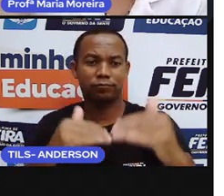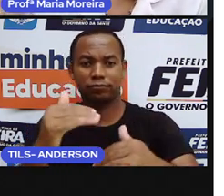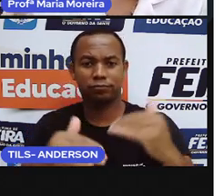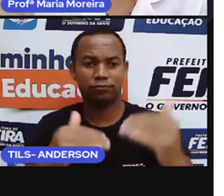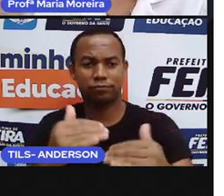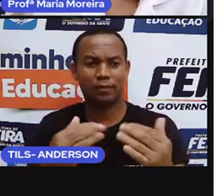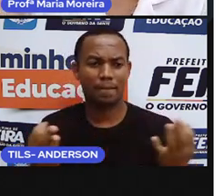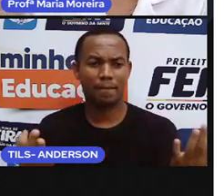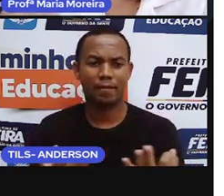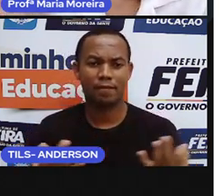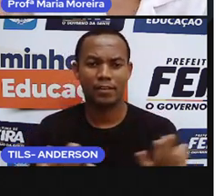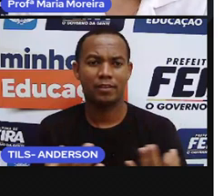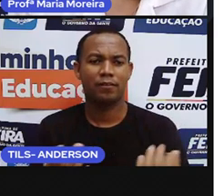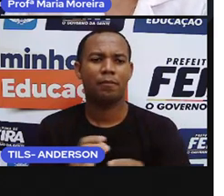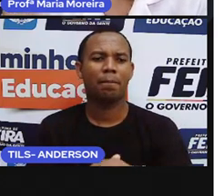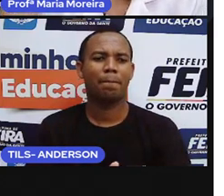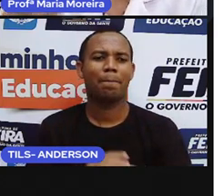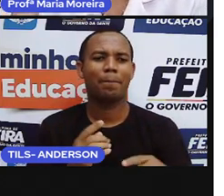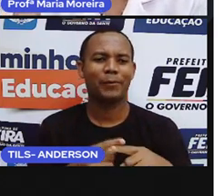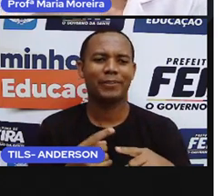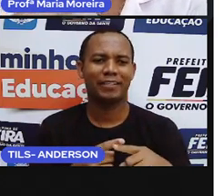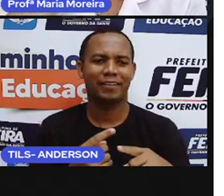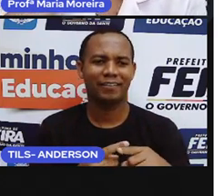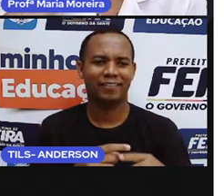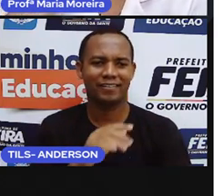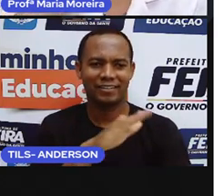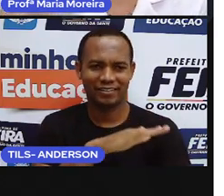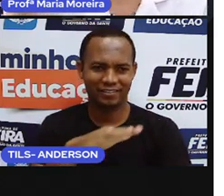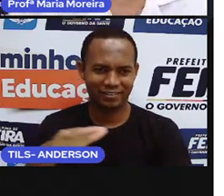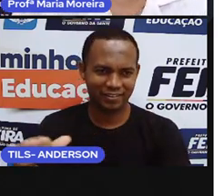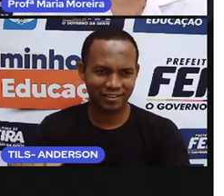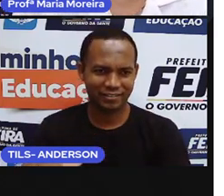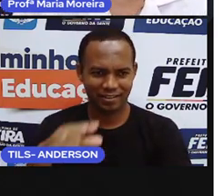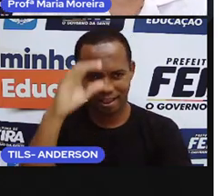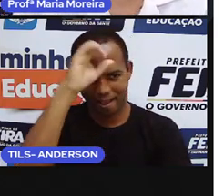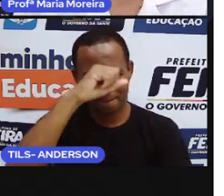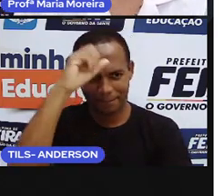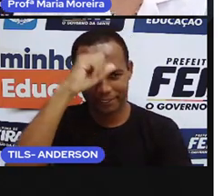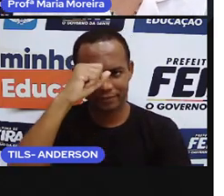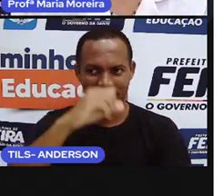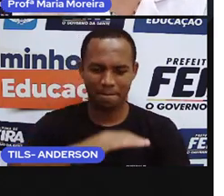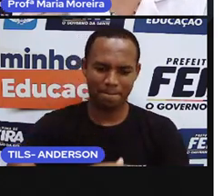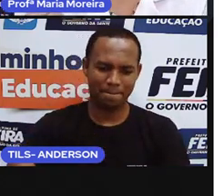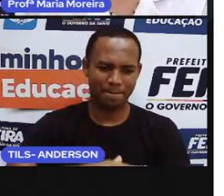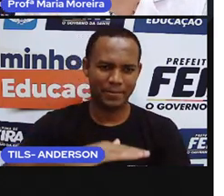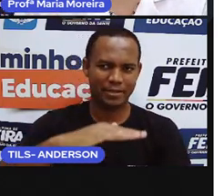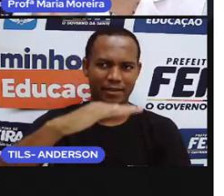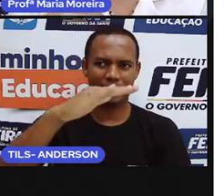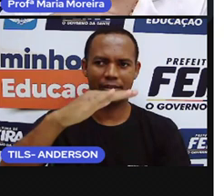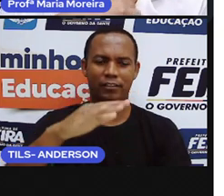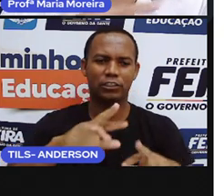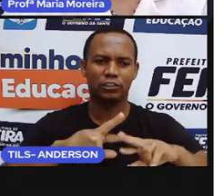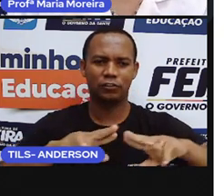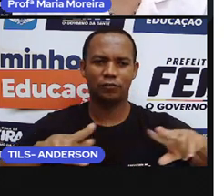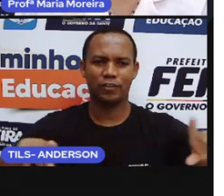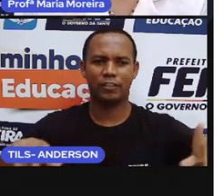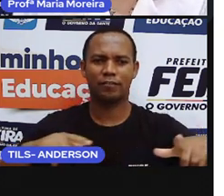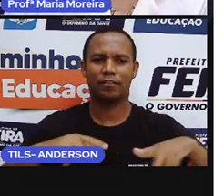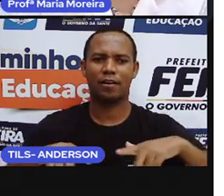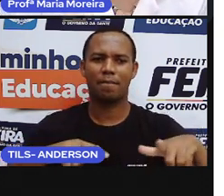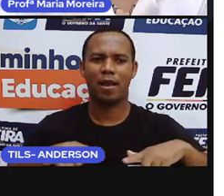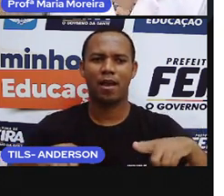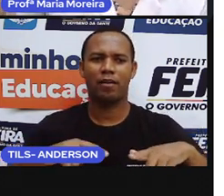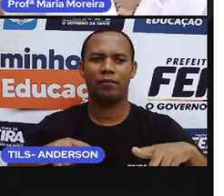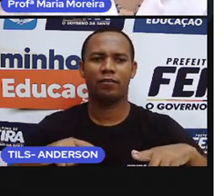Então, você começa a aprender, na verdade, eles, na verdade, os indígenas, eles começam a aprender de pequeno, várias atividades,